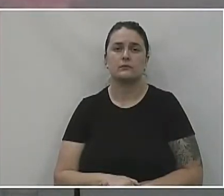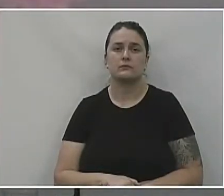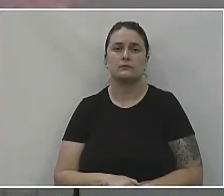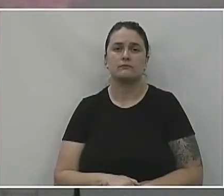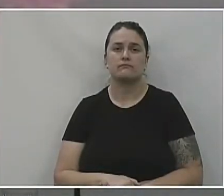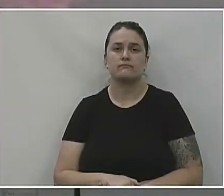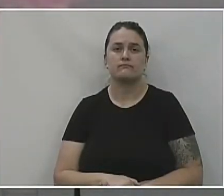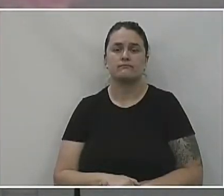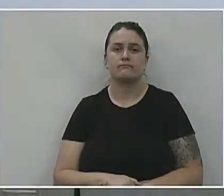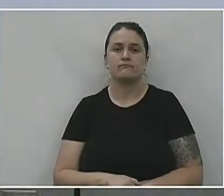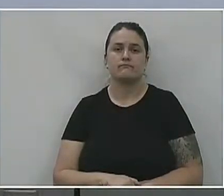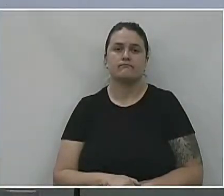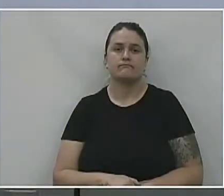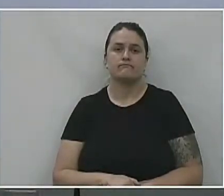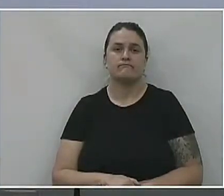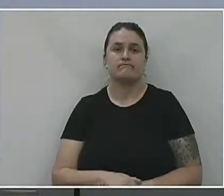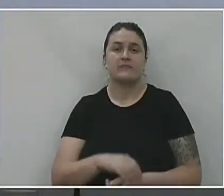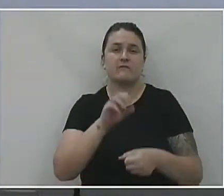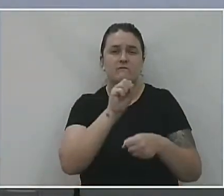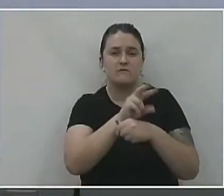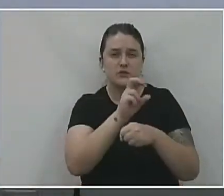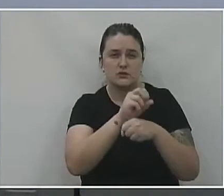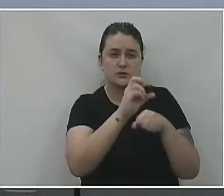Mortalidade do COVID-19.